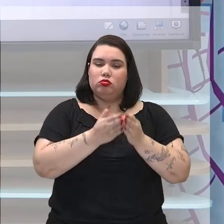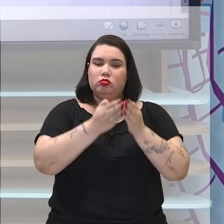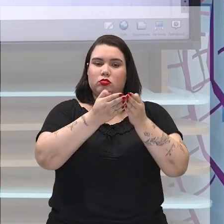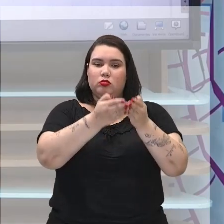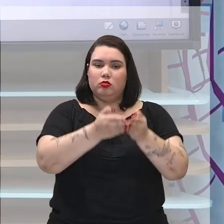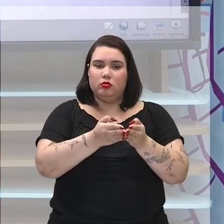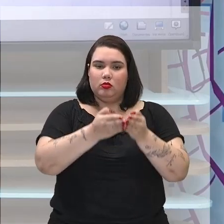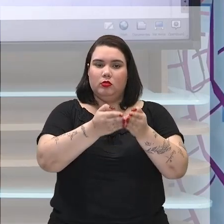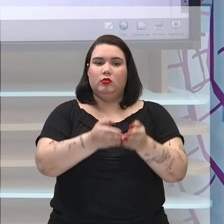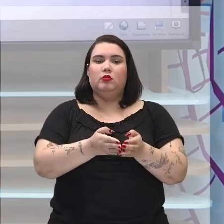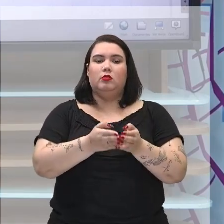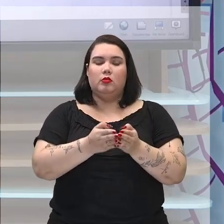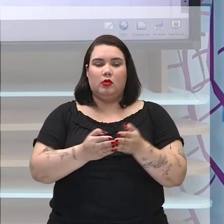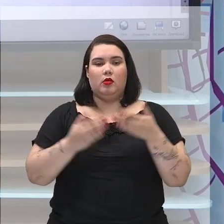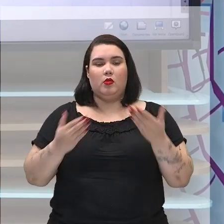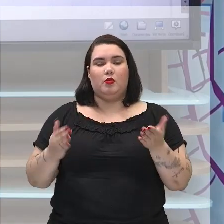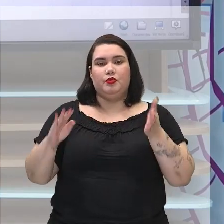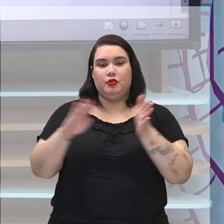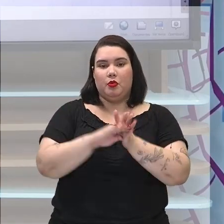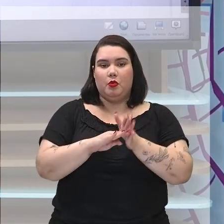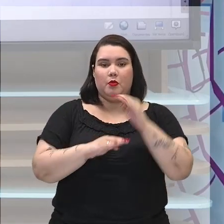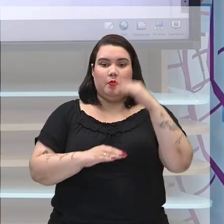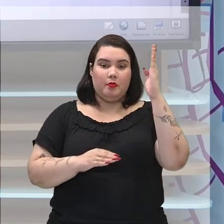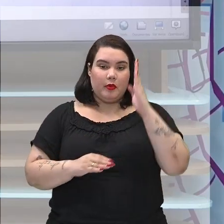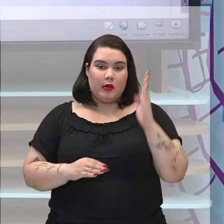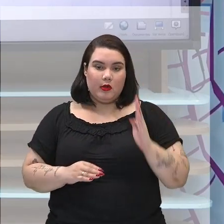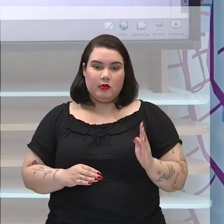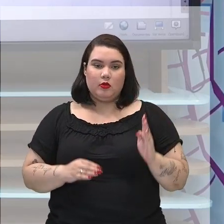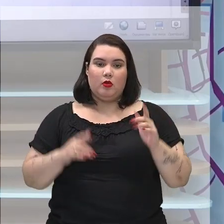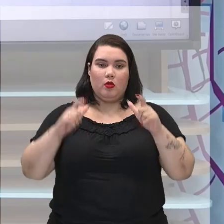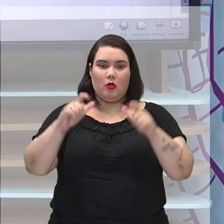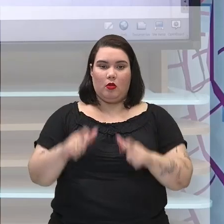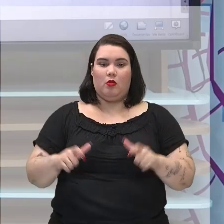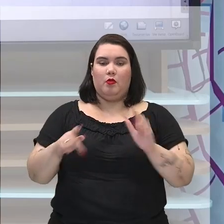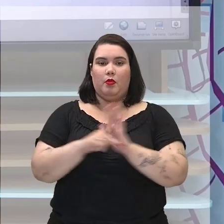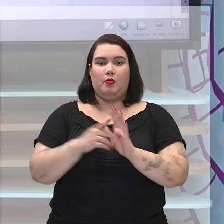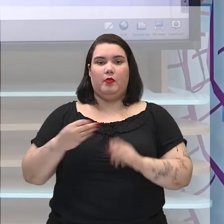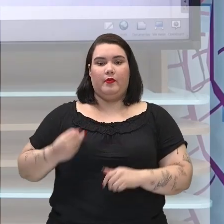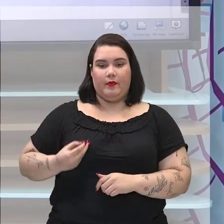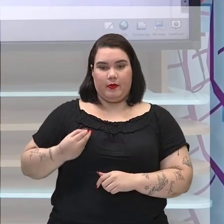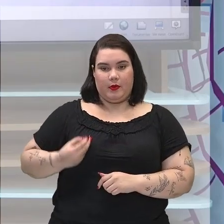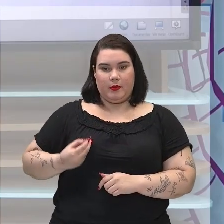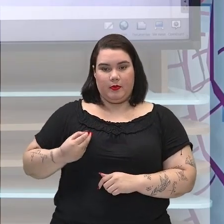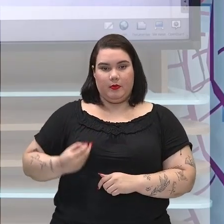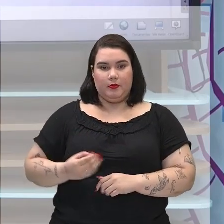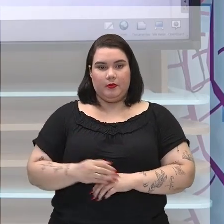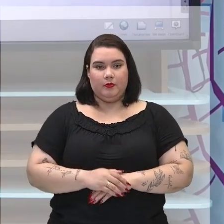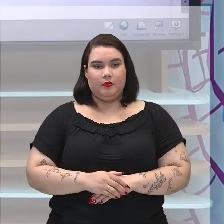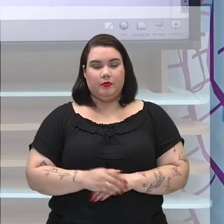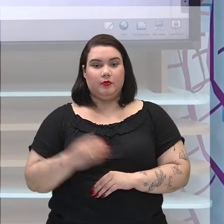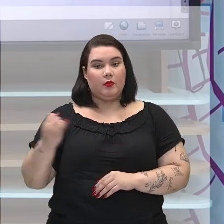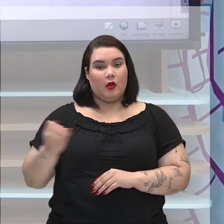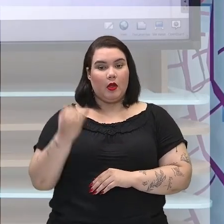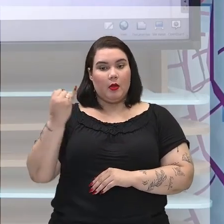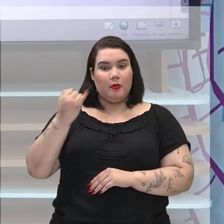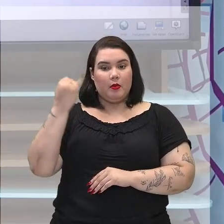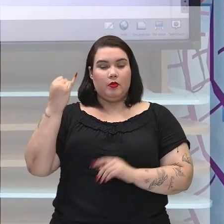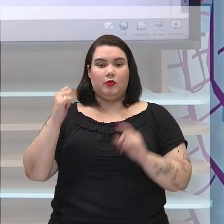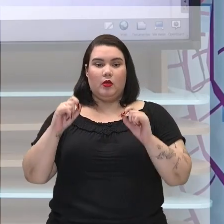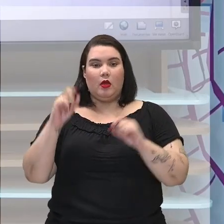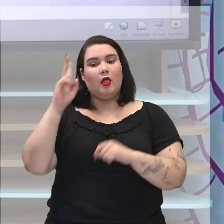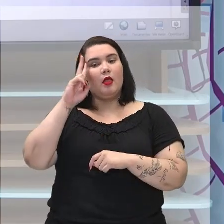para tornar o Brasil agora o seu espaço de residência é importante né